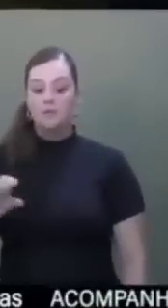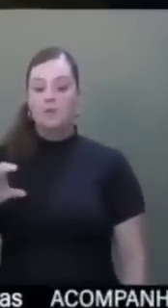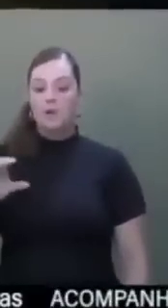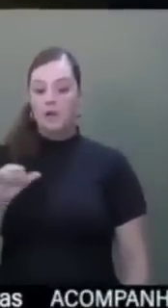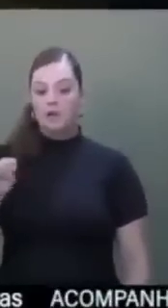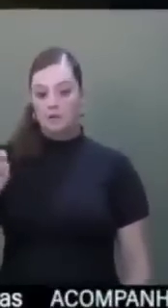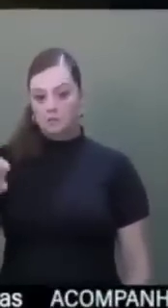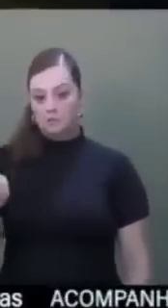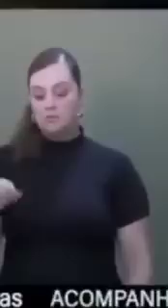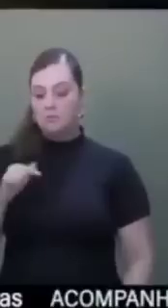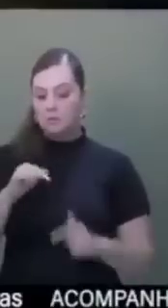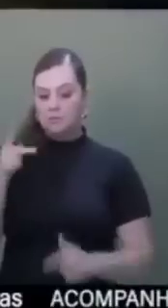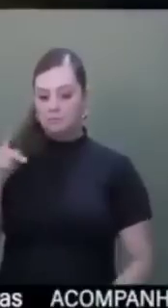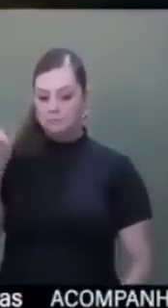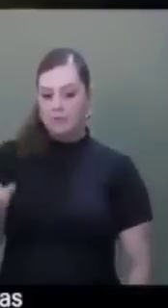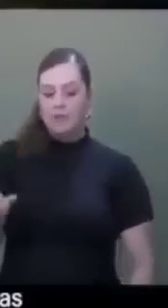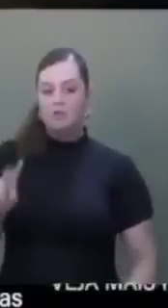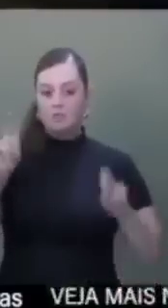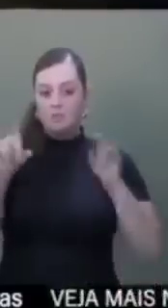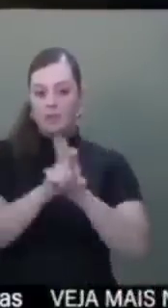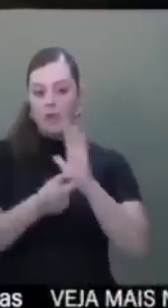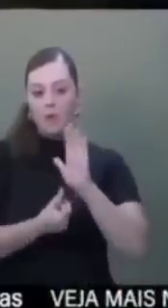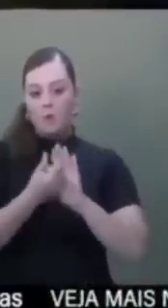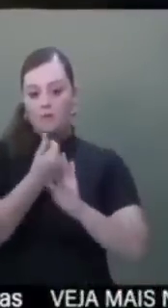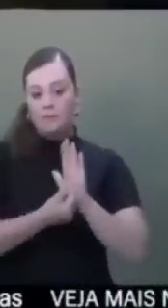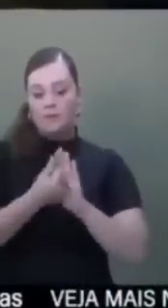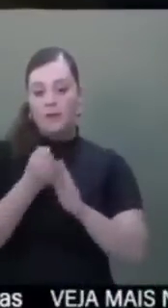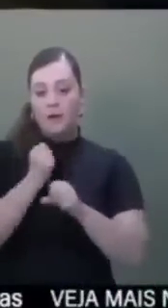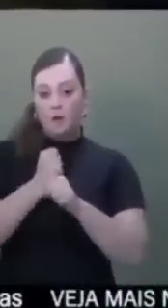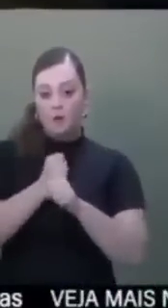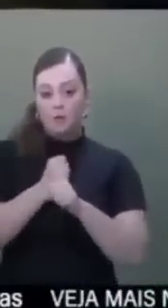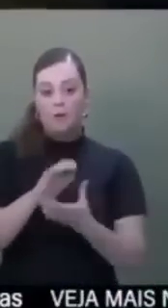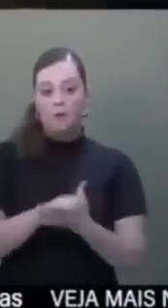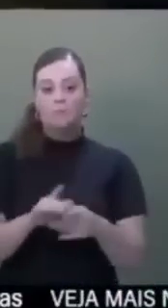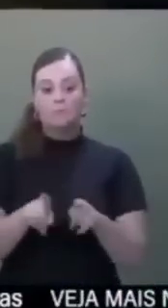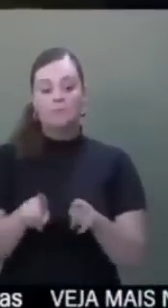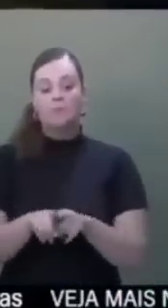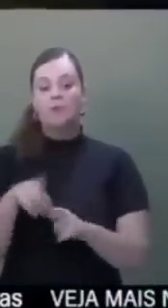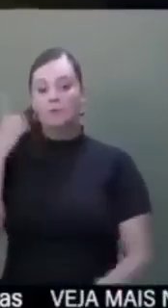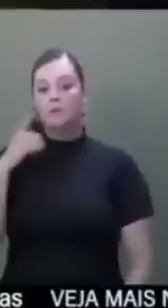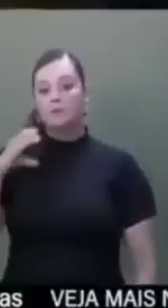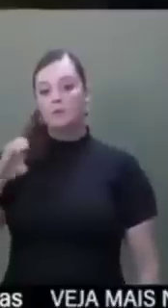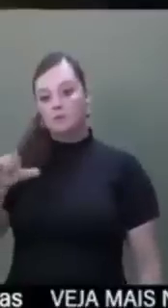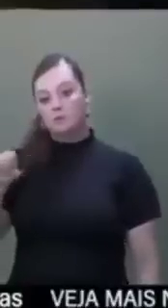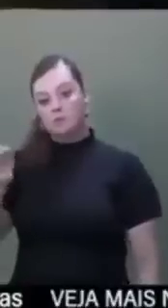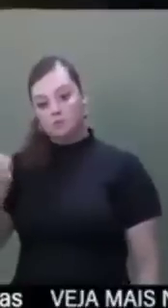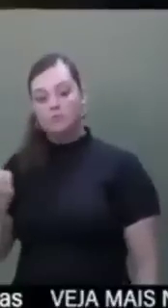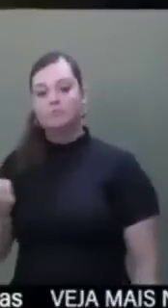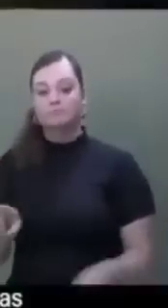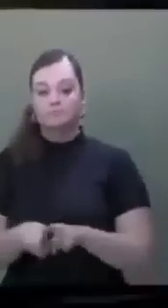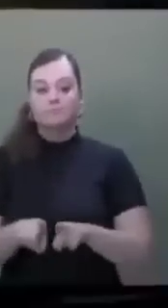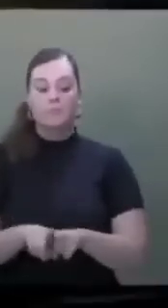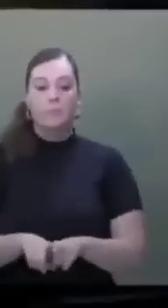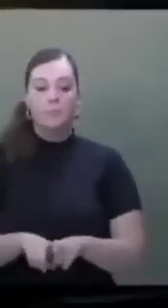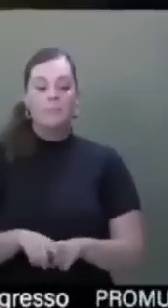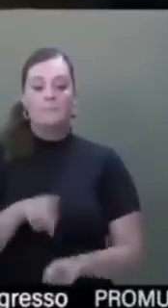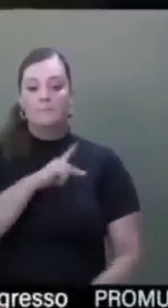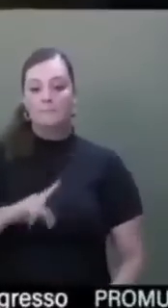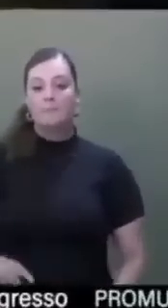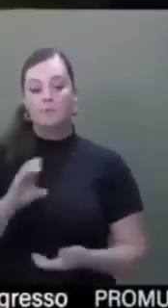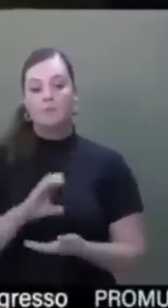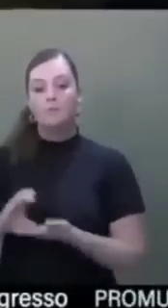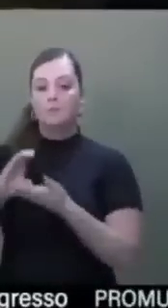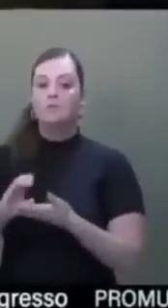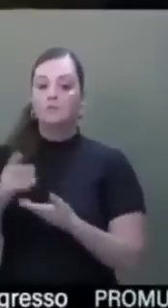realizado, na aprovação da lei orçamentária anual. Também ao deputado Celso Sabino, presidente da Comissão Missa de Orçamento, e todos os demais